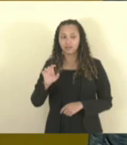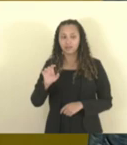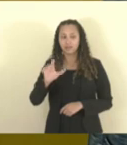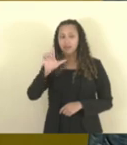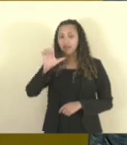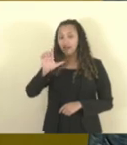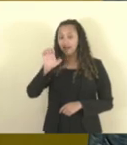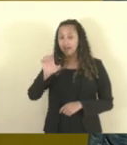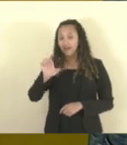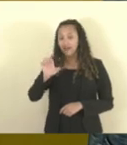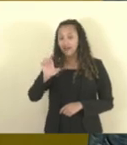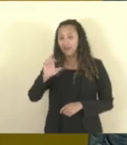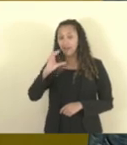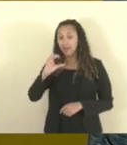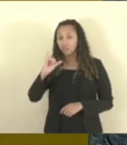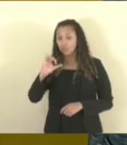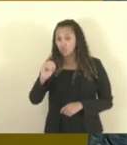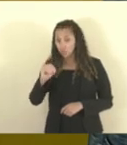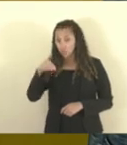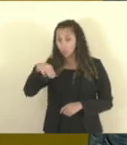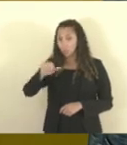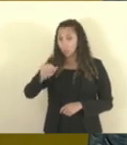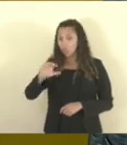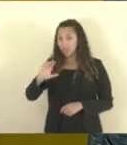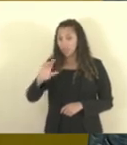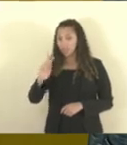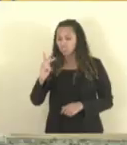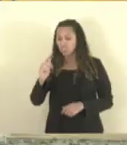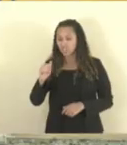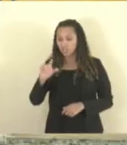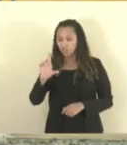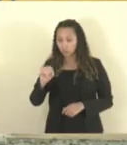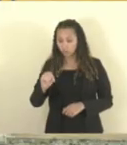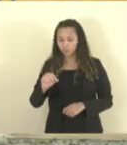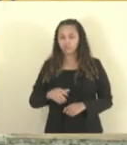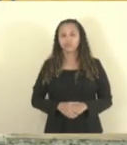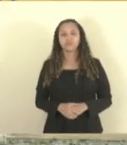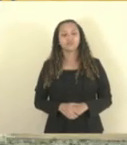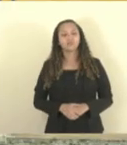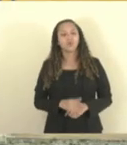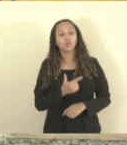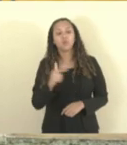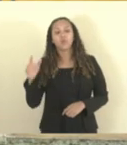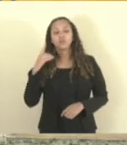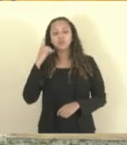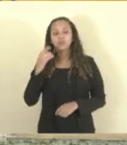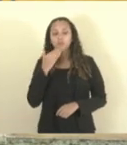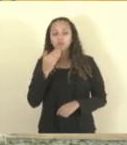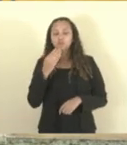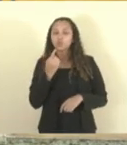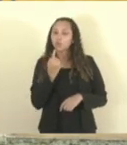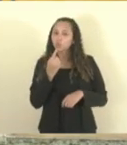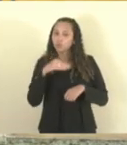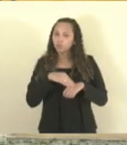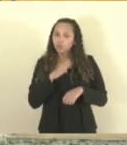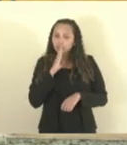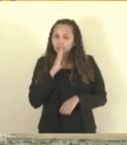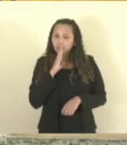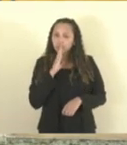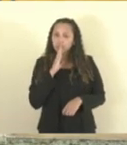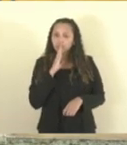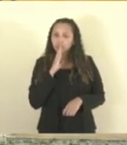Lécio Machado, né? Laércio não é Lécio Machado. Muito obrigado, deputada Janete. Se algum outro deputado deseja fazer pedido de um minuto de silêncio,